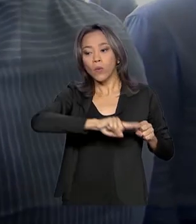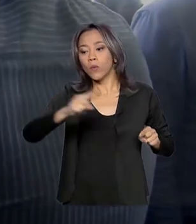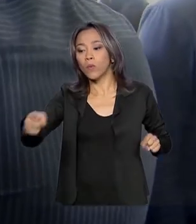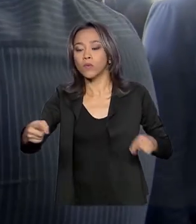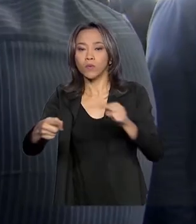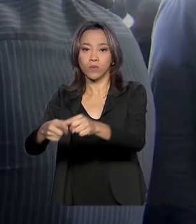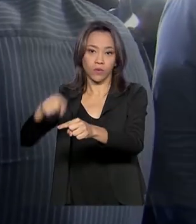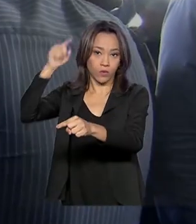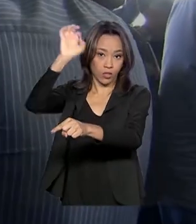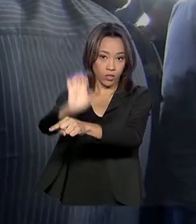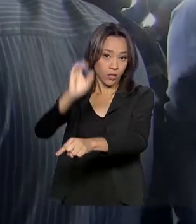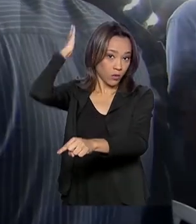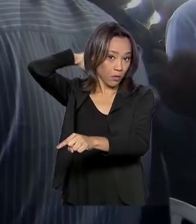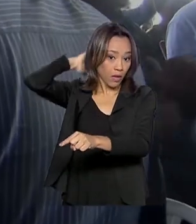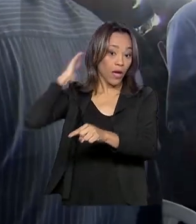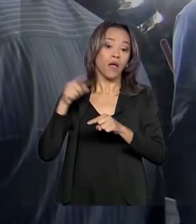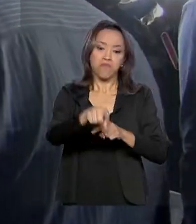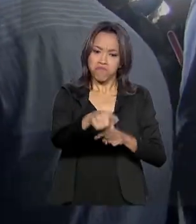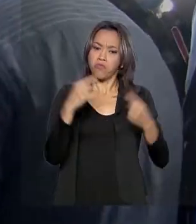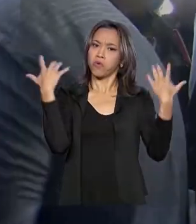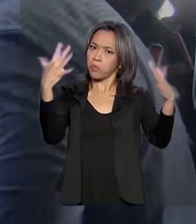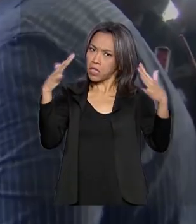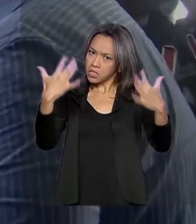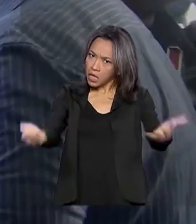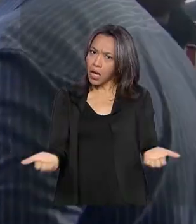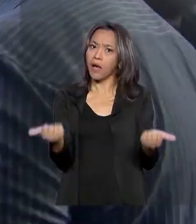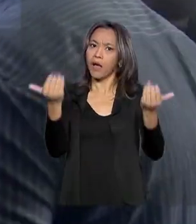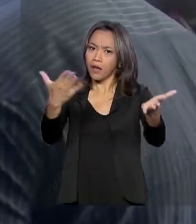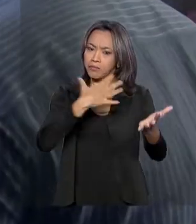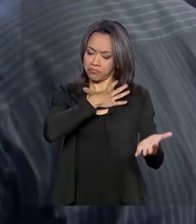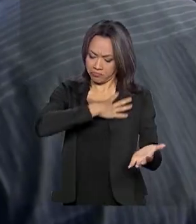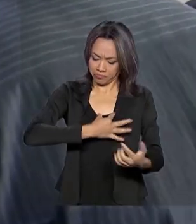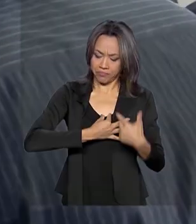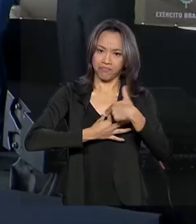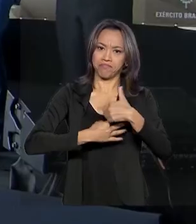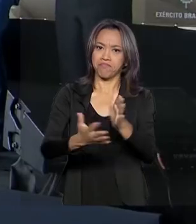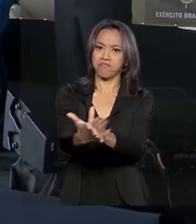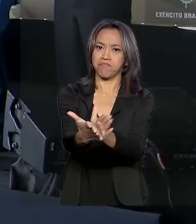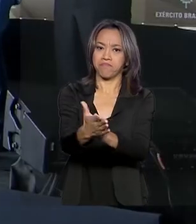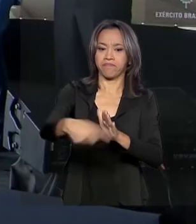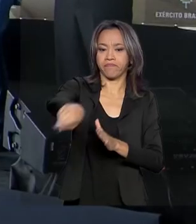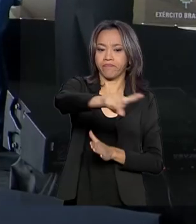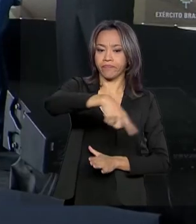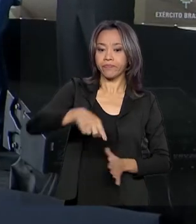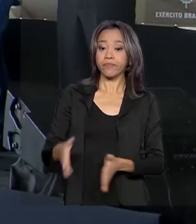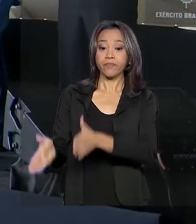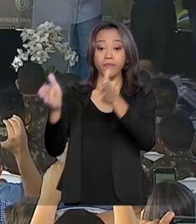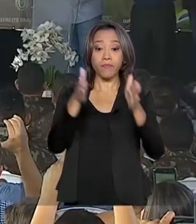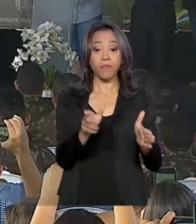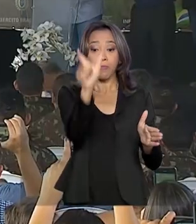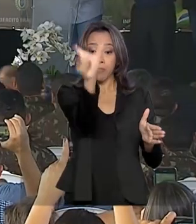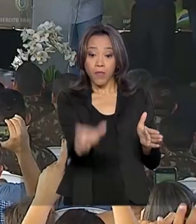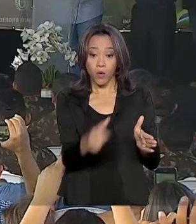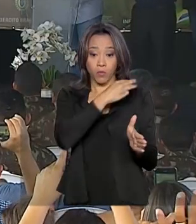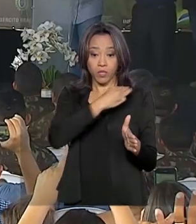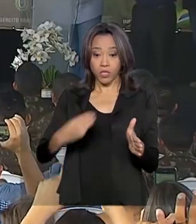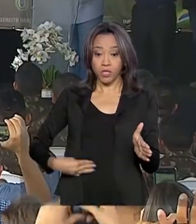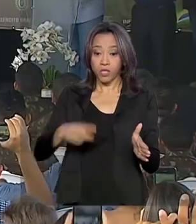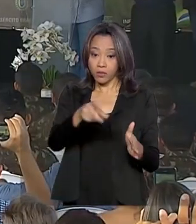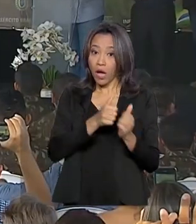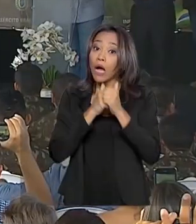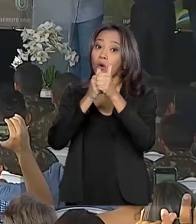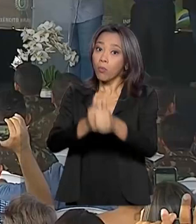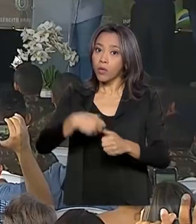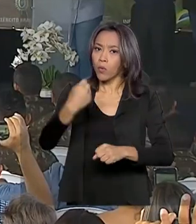Os operários e militares foram homenageados com medalhas do mérito Mauá. O ministro Tarcísio Gomes de Freitas acompanhou a